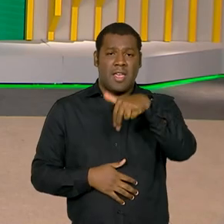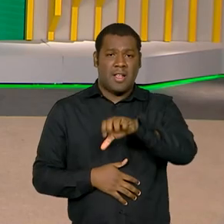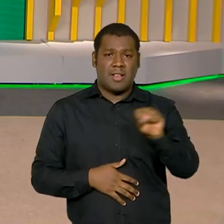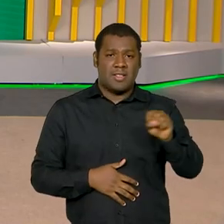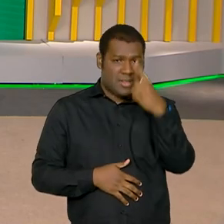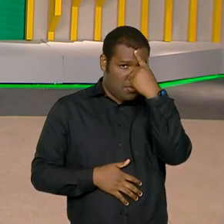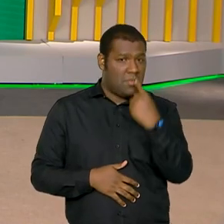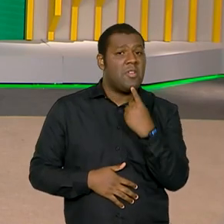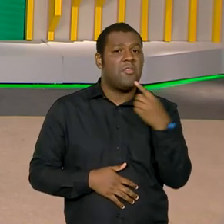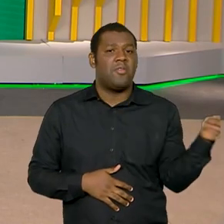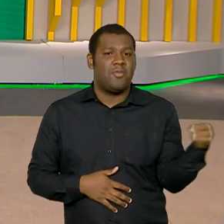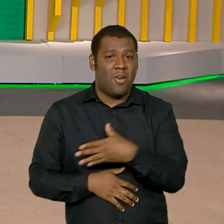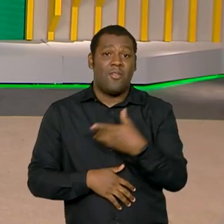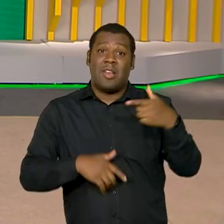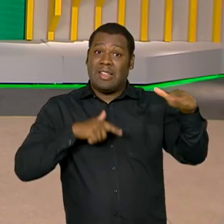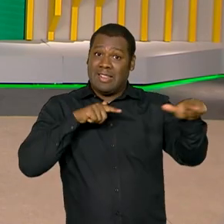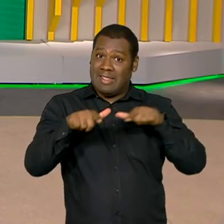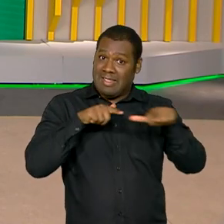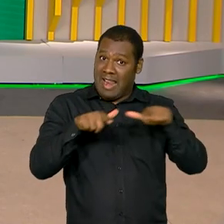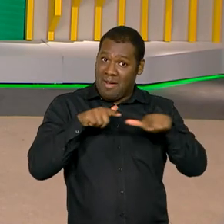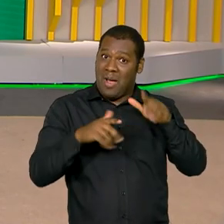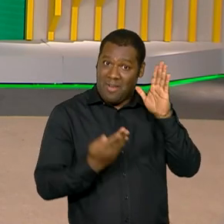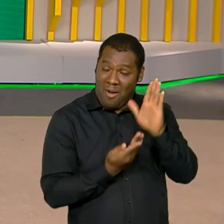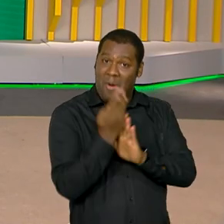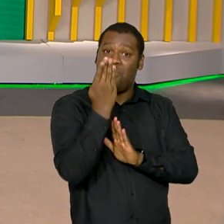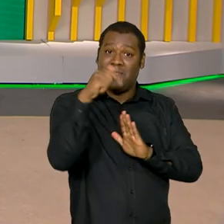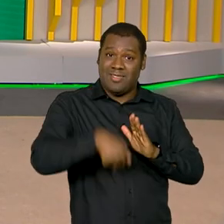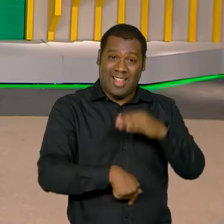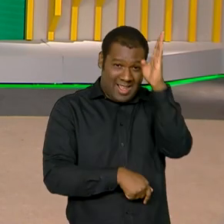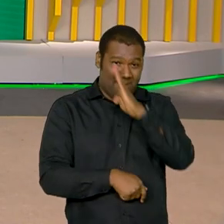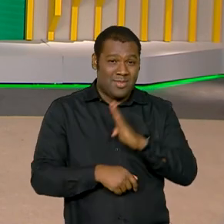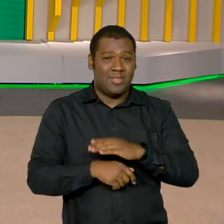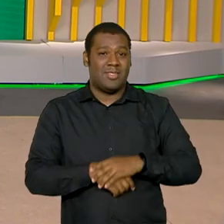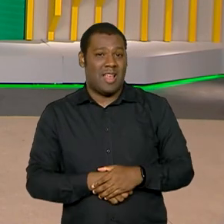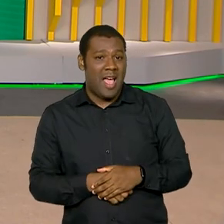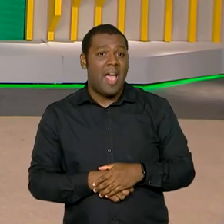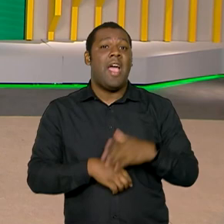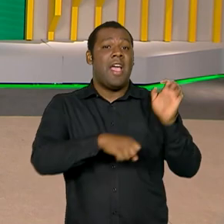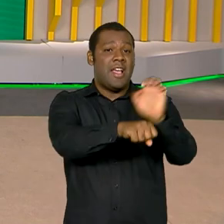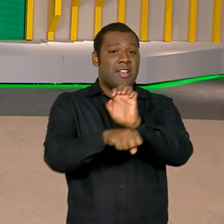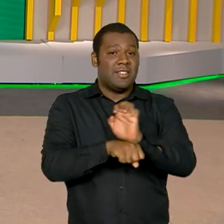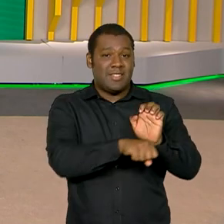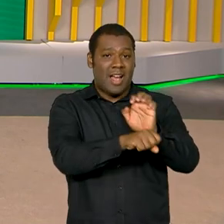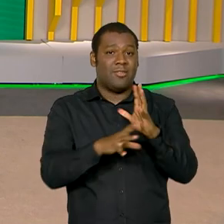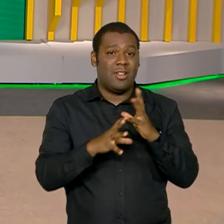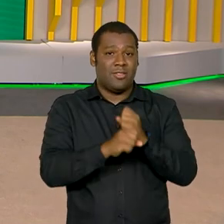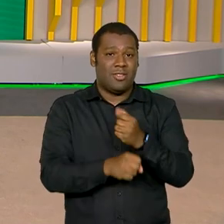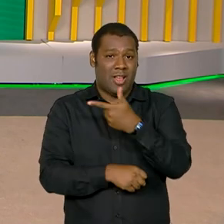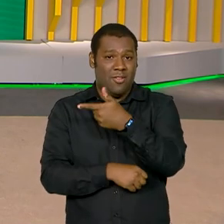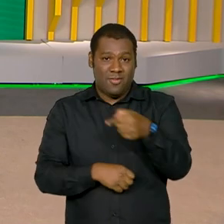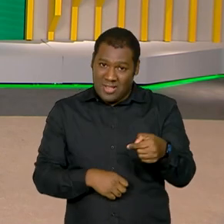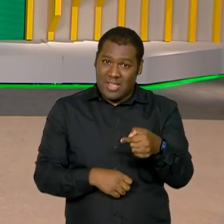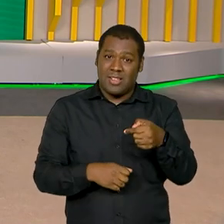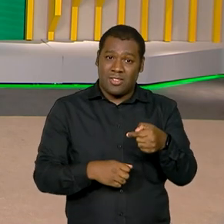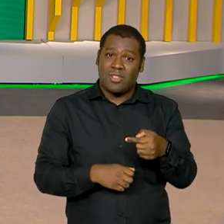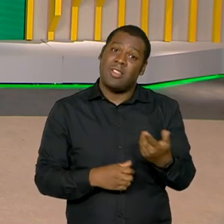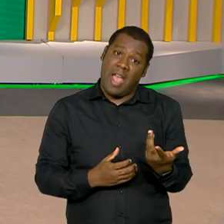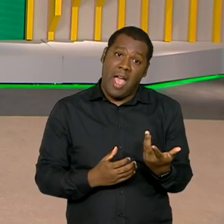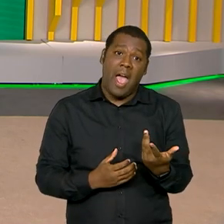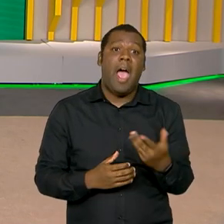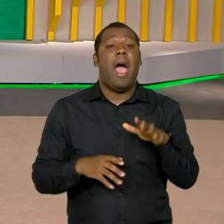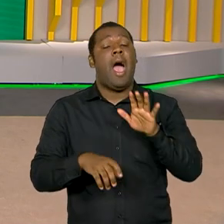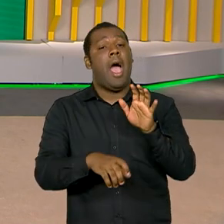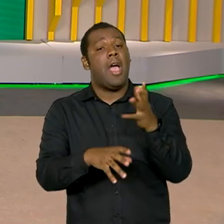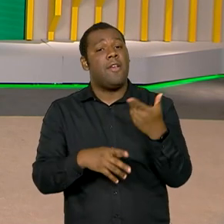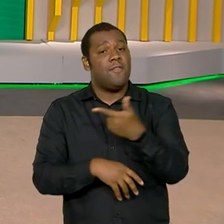Mais emprego no país. Das 27 unidades da Federação, 26 registraram aumento